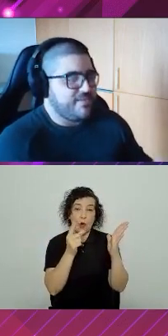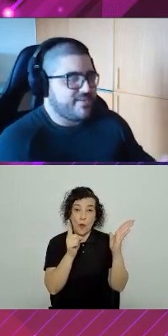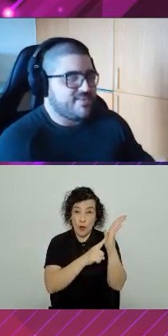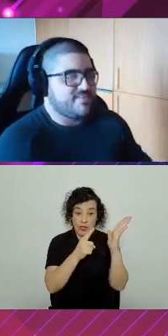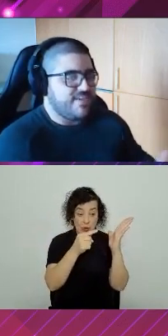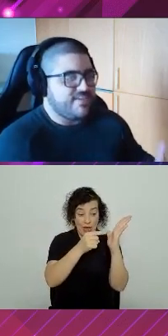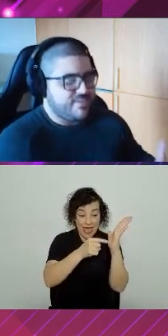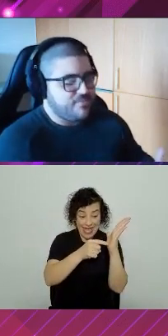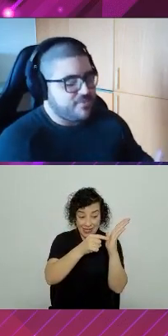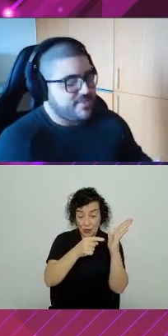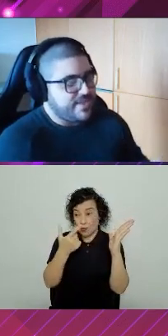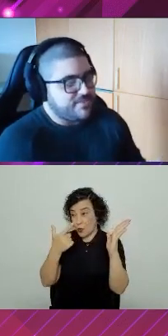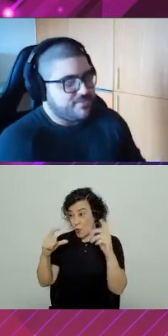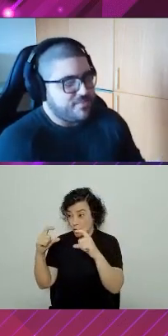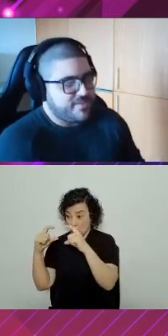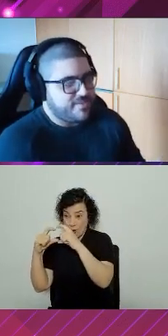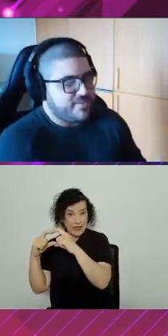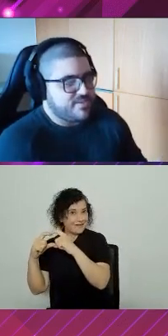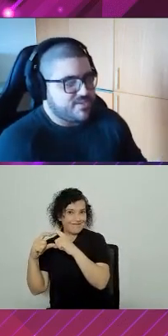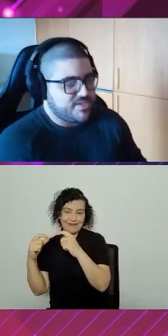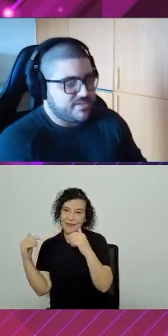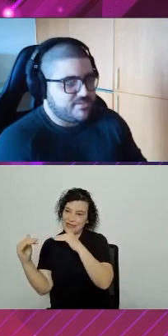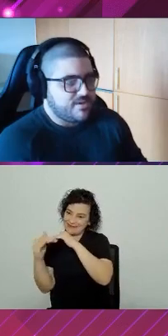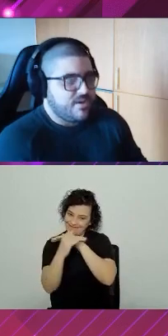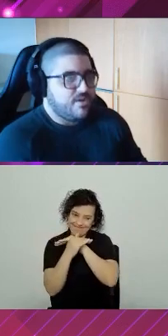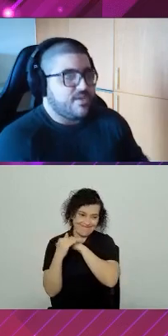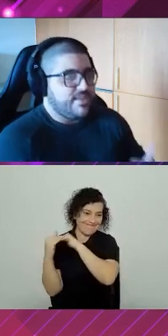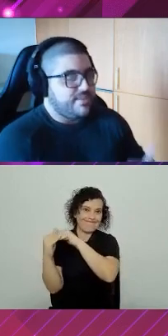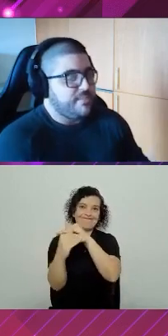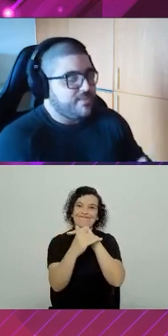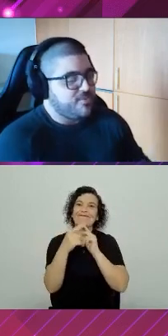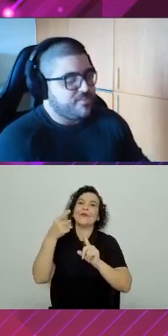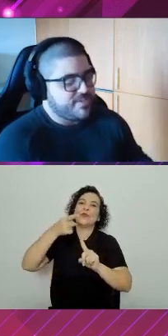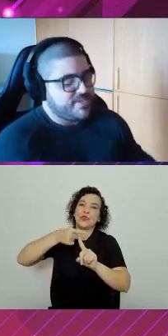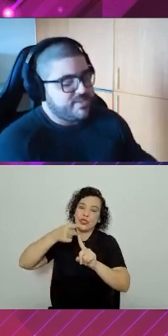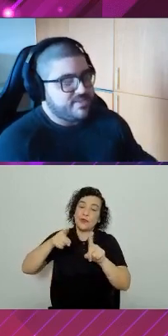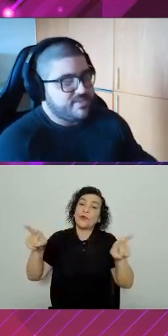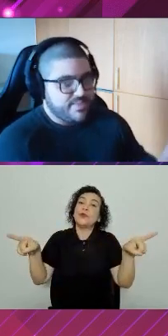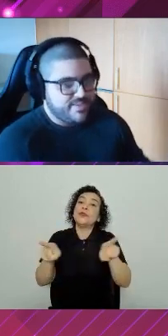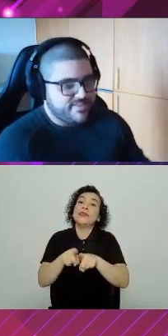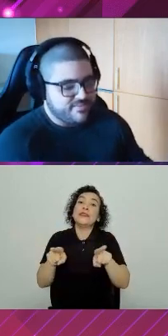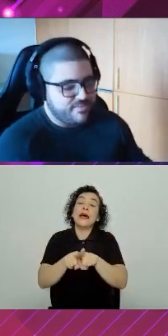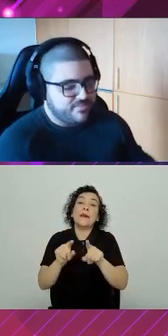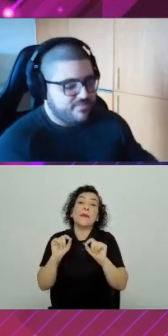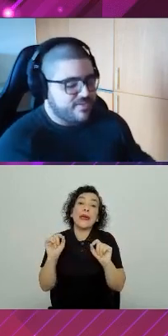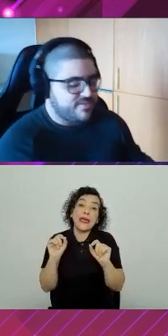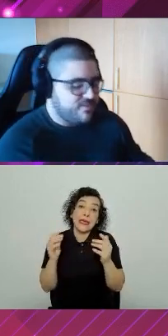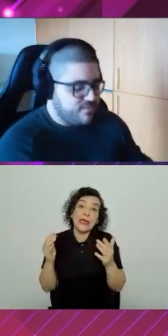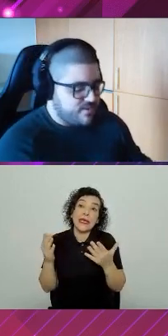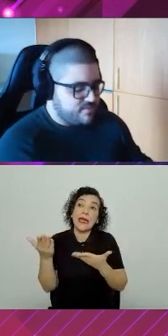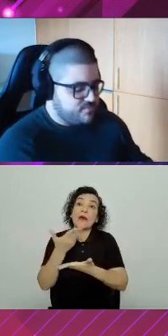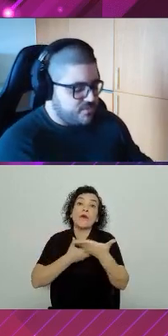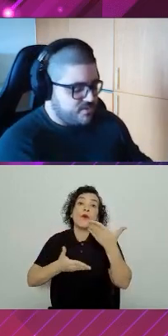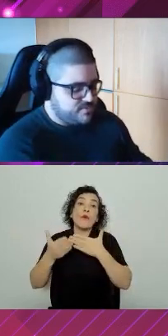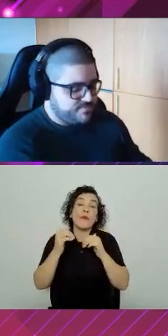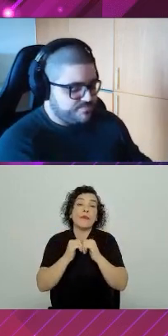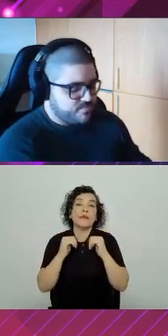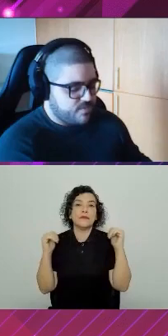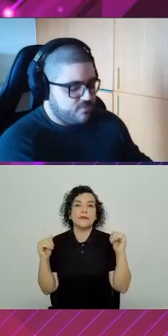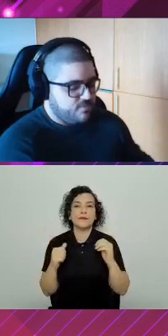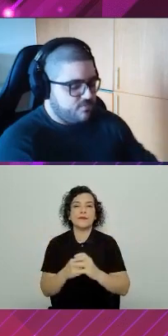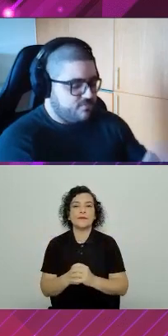Então, a gente tem que ter um cuidado com compartilhamento de estilo. E também no compartilhamento de dependência. Vamos trazer um